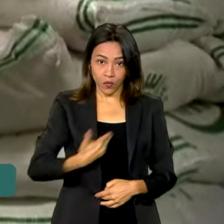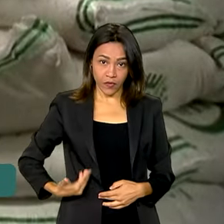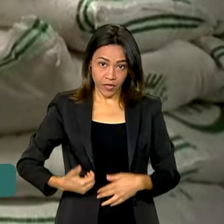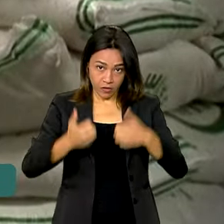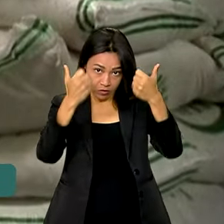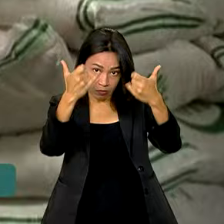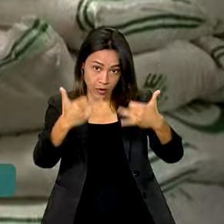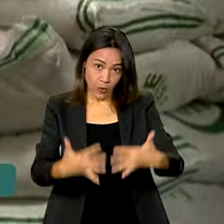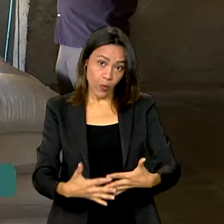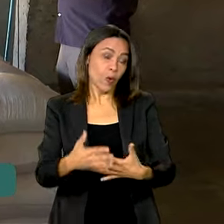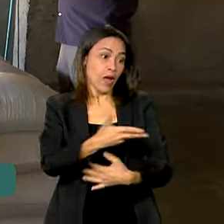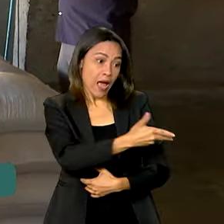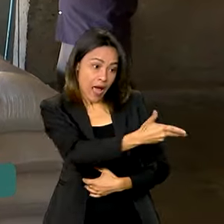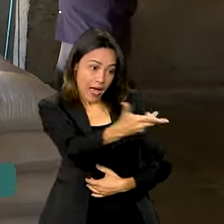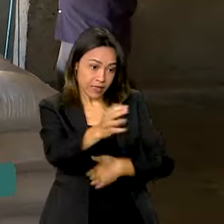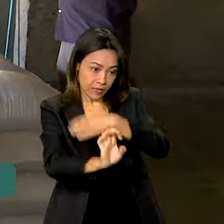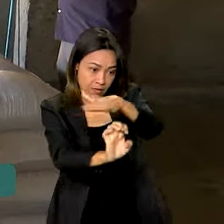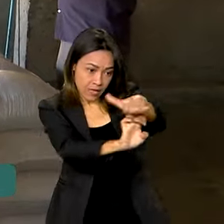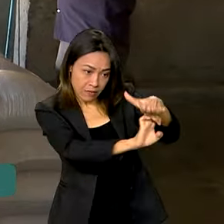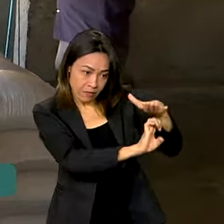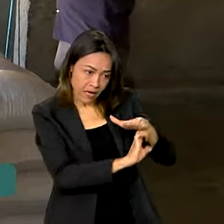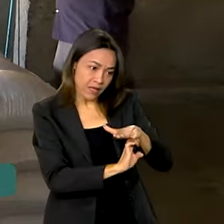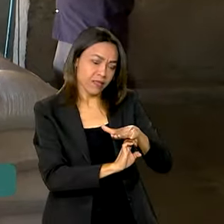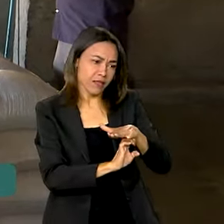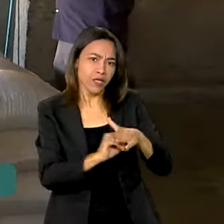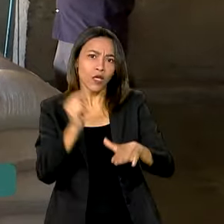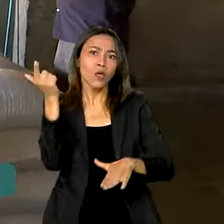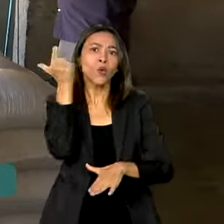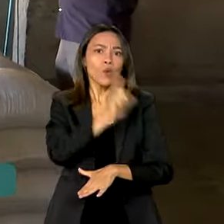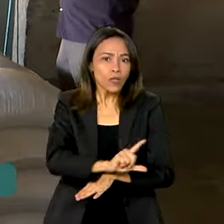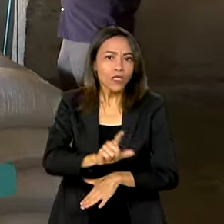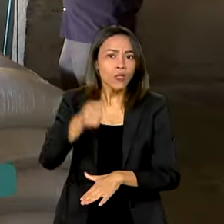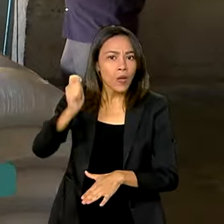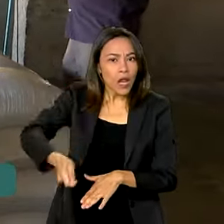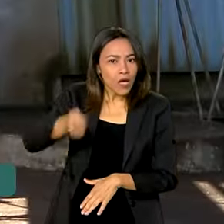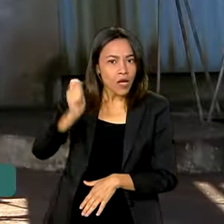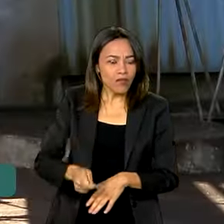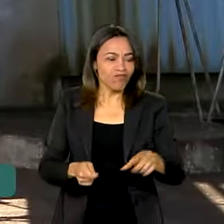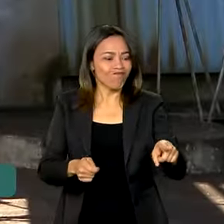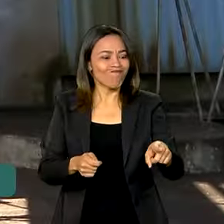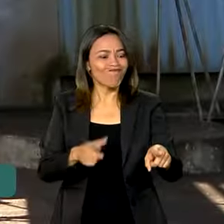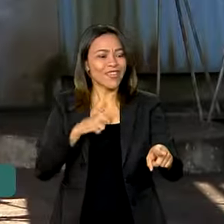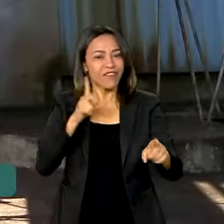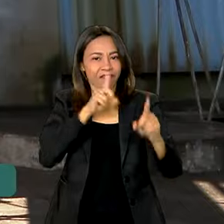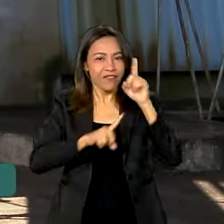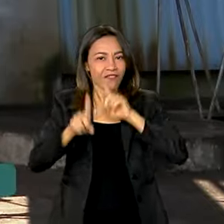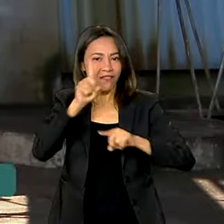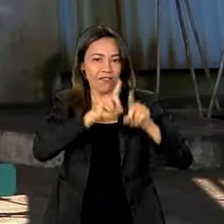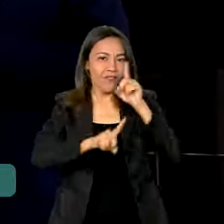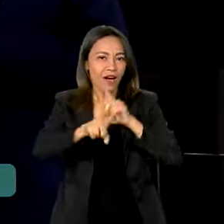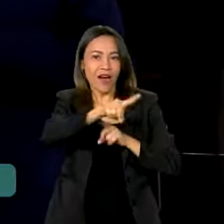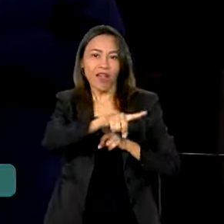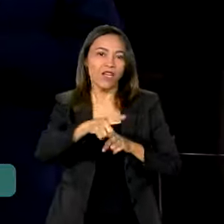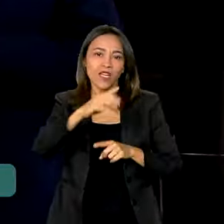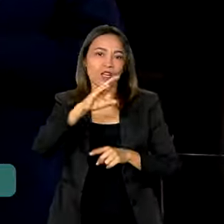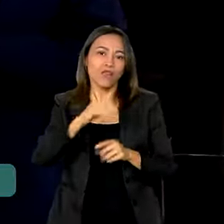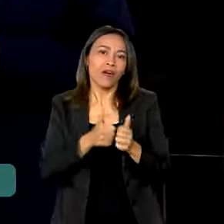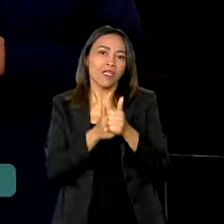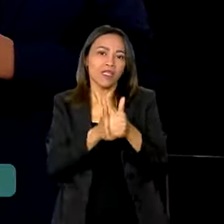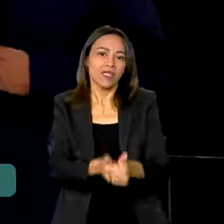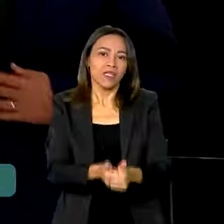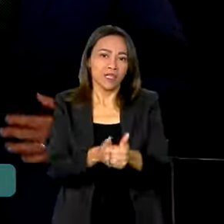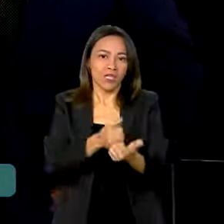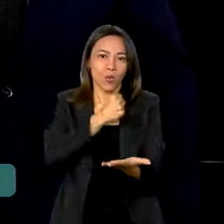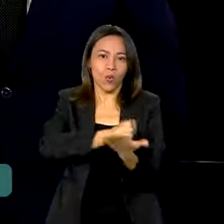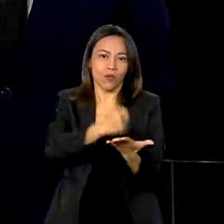que venceu o leilão, a maioria tem fragilidades que colocam em risco o cumprimento do contrato. A fragilidade é